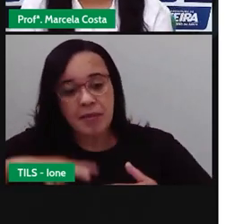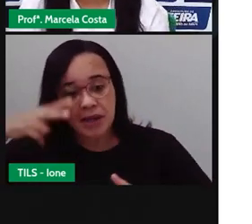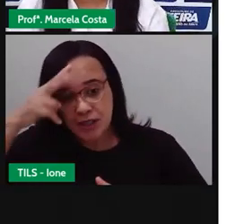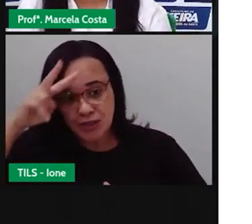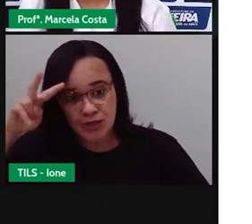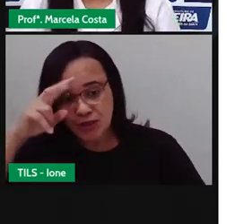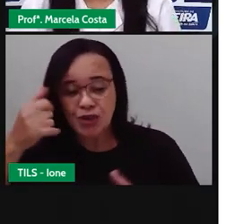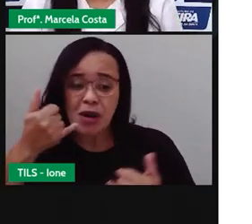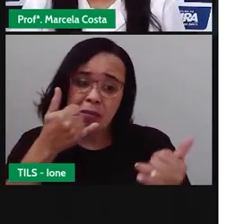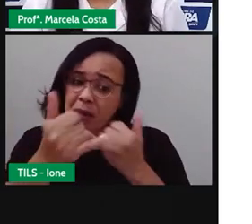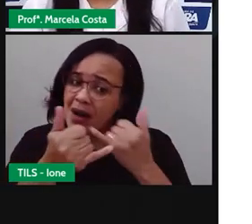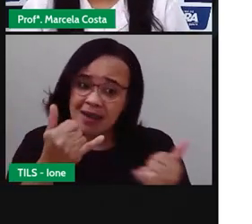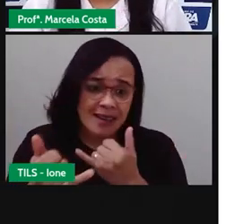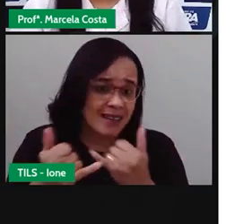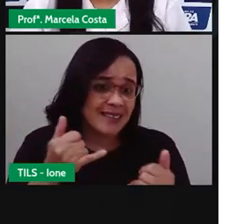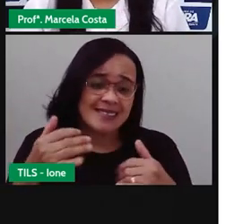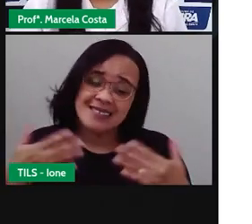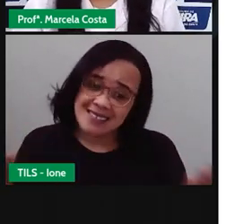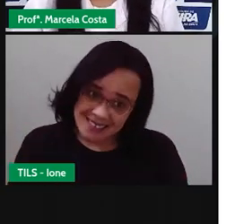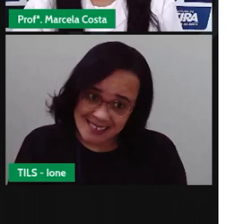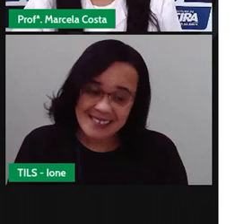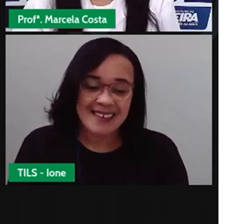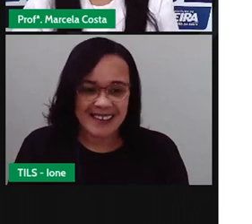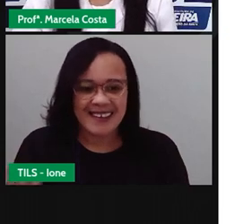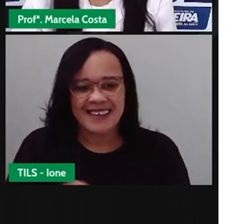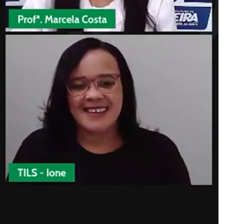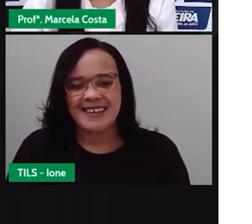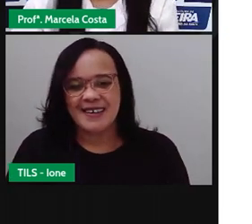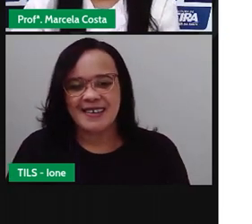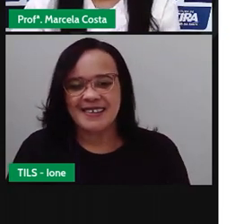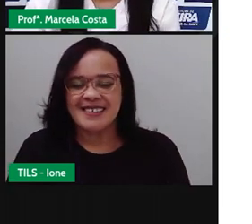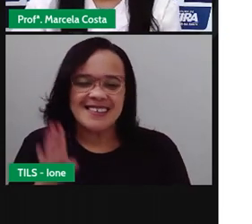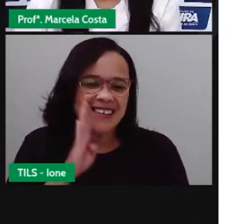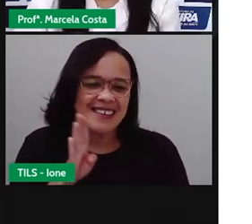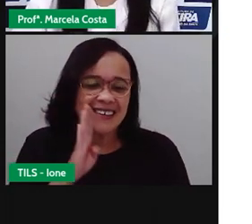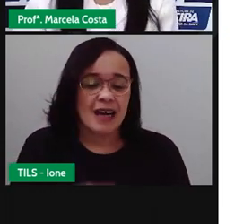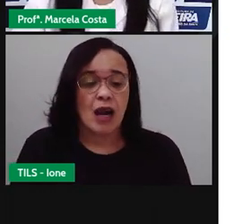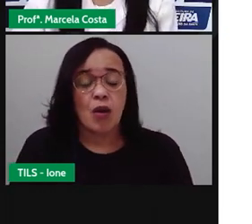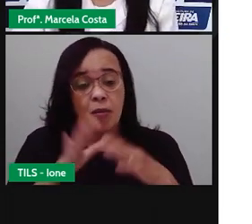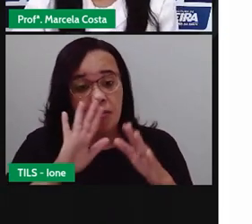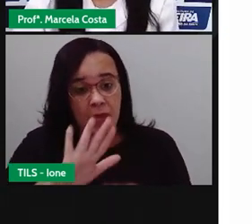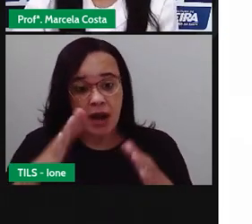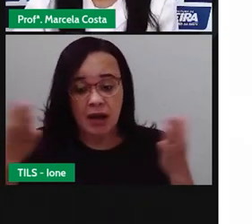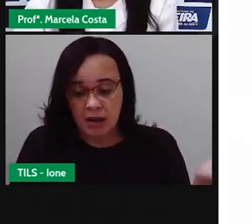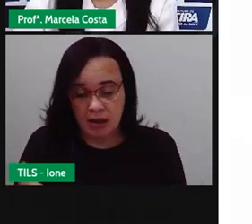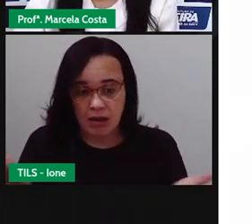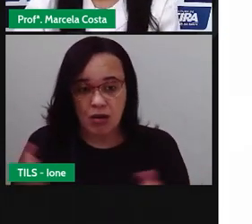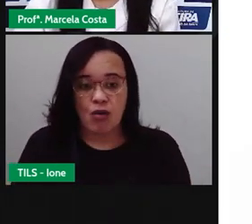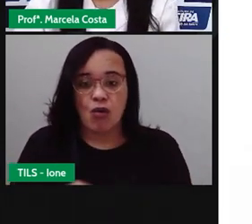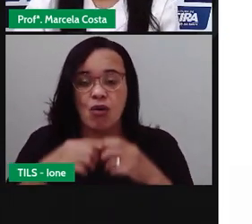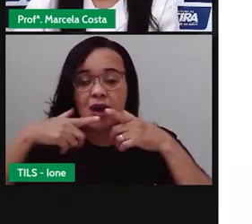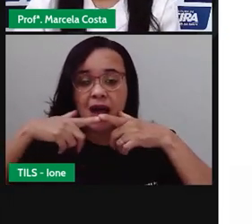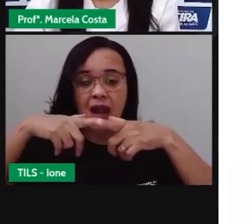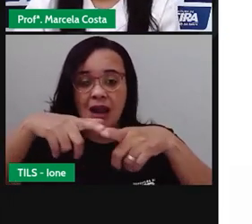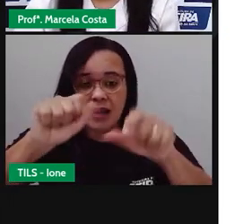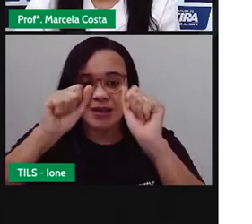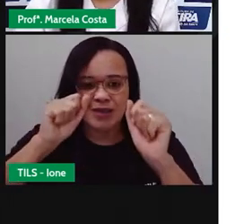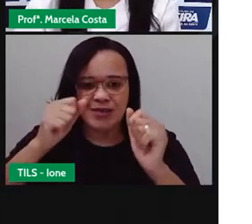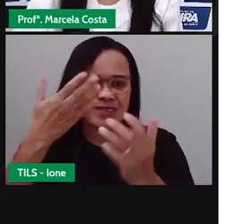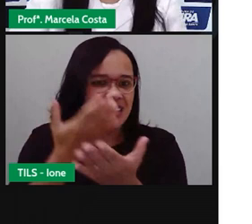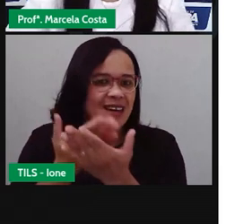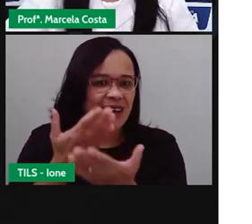crianças, vamos aqui para a aula de linguagem que eu vou mostrar que o tema de hoje é literatura de cordel.